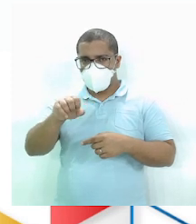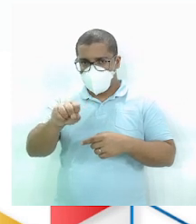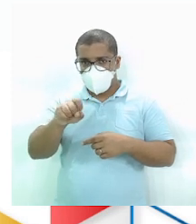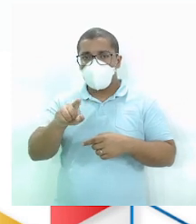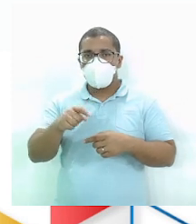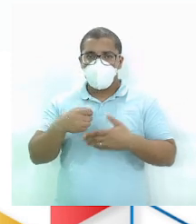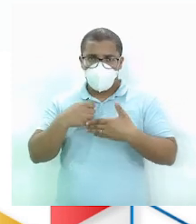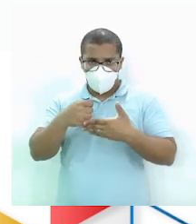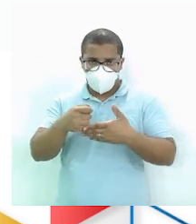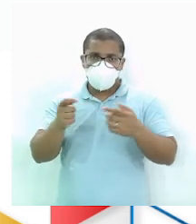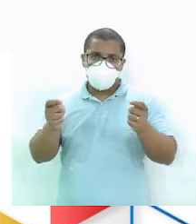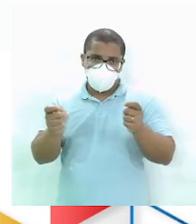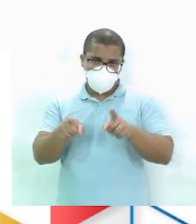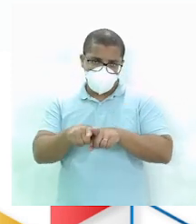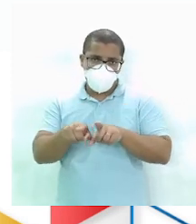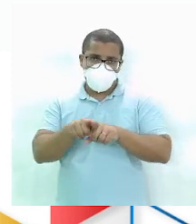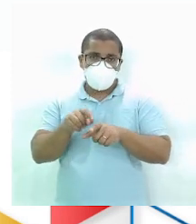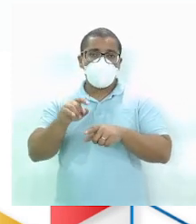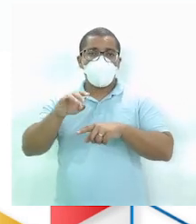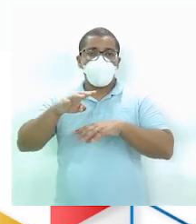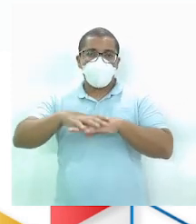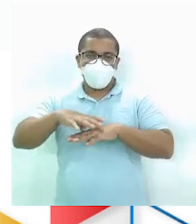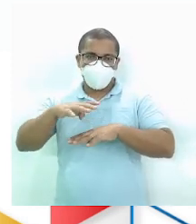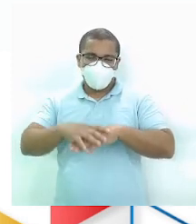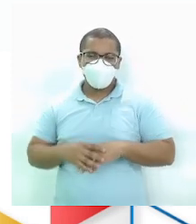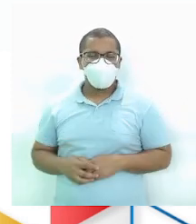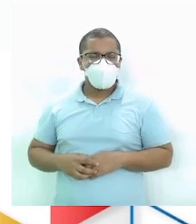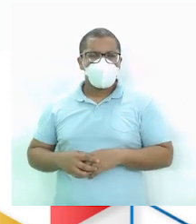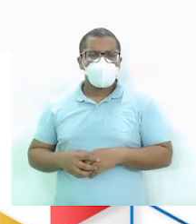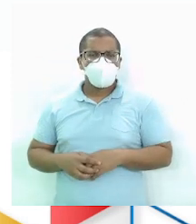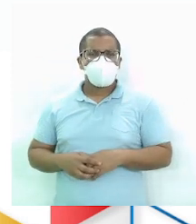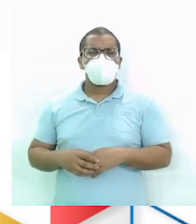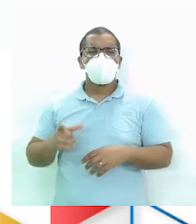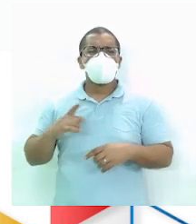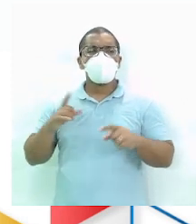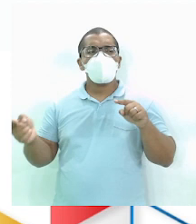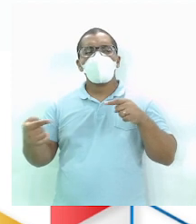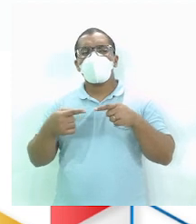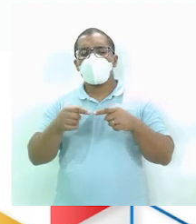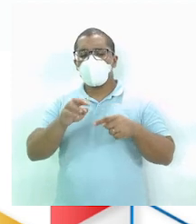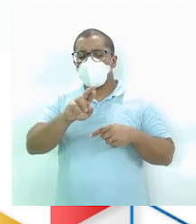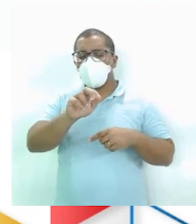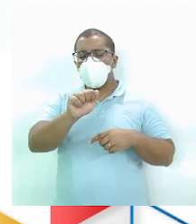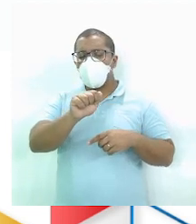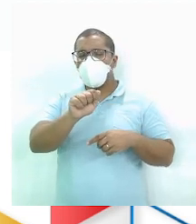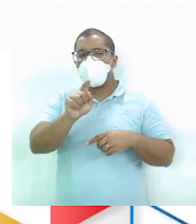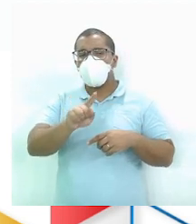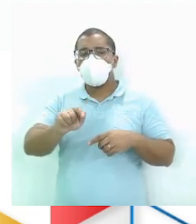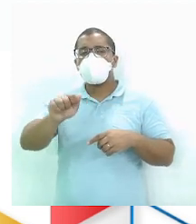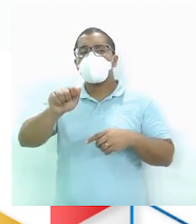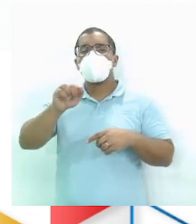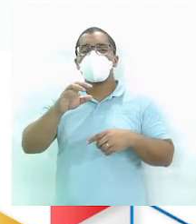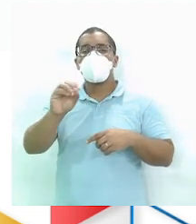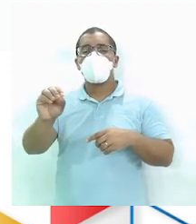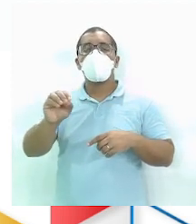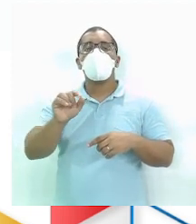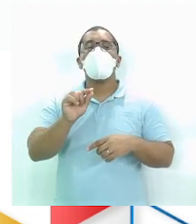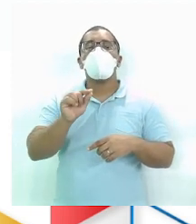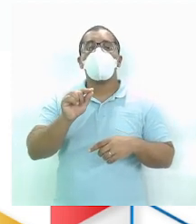na questãozinha De matemática Então vamos lá O que é a relação Com razão? Razão é quando eu faço A